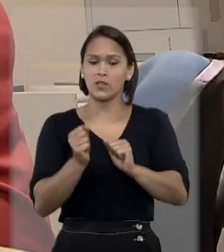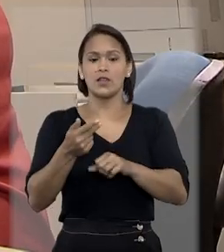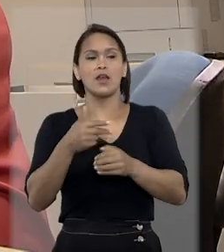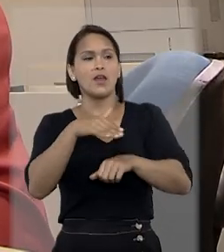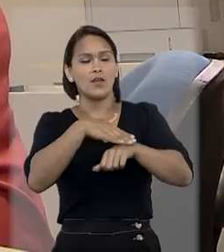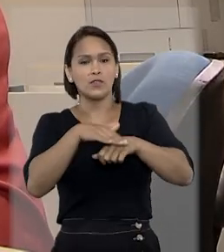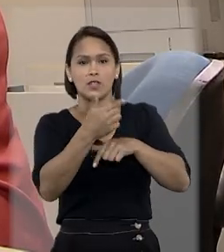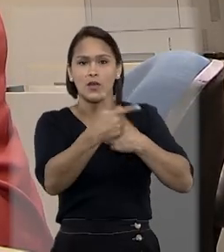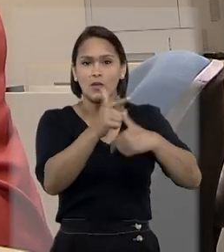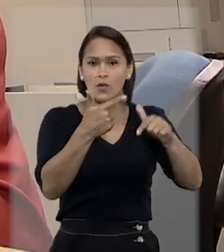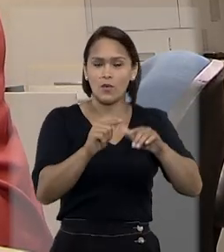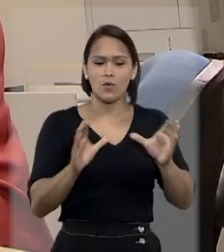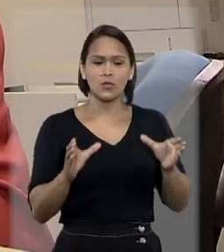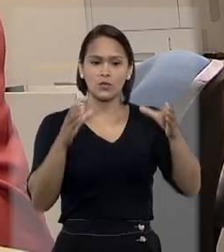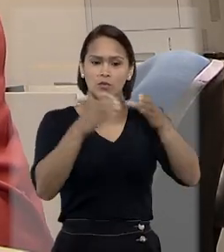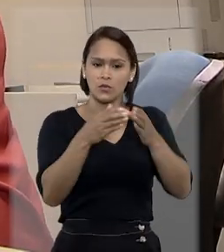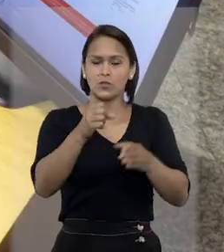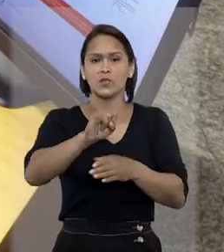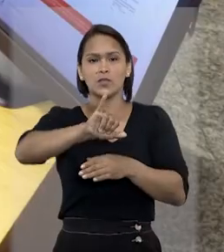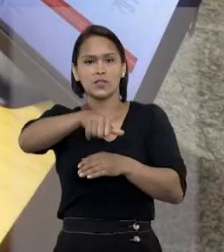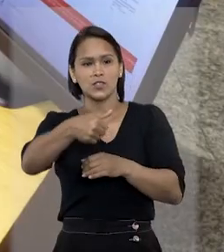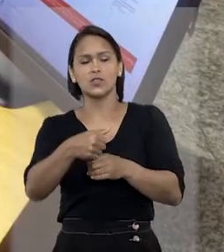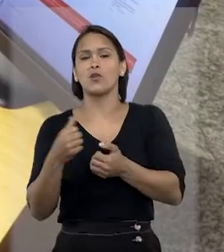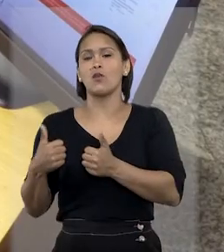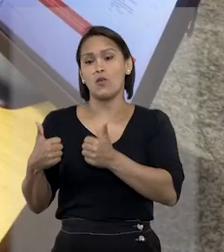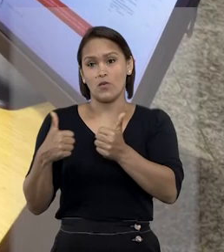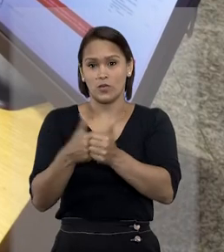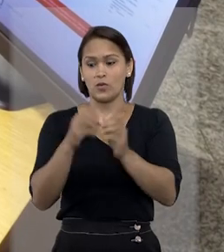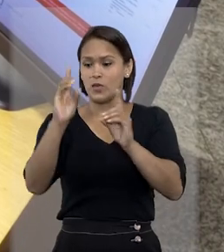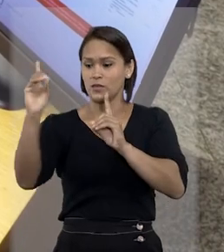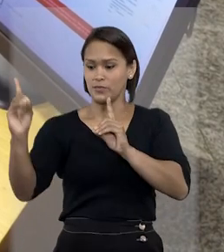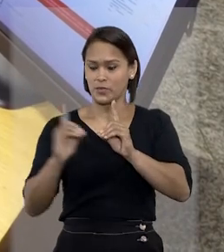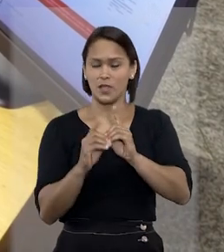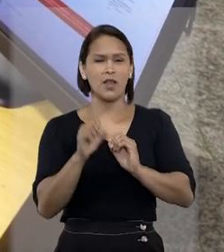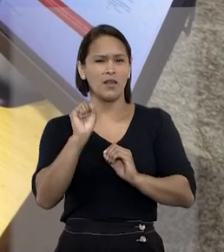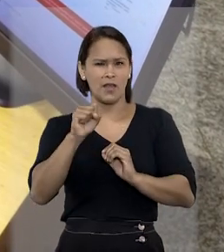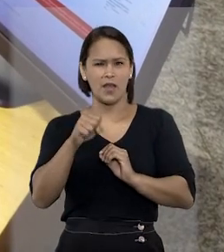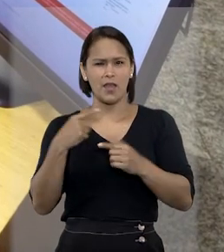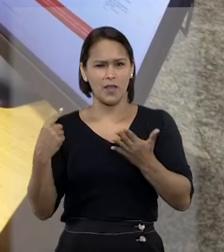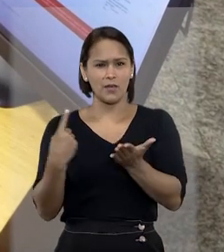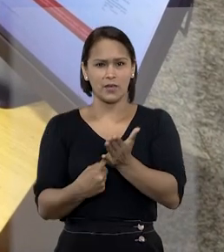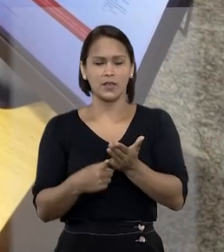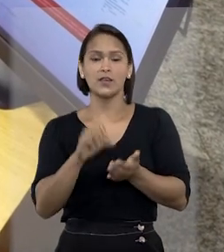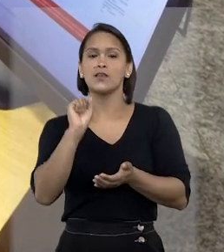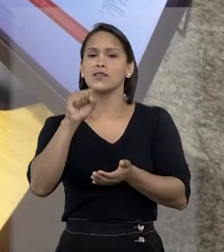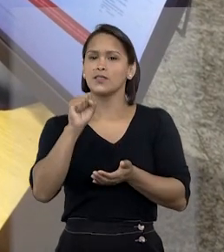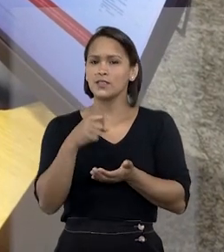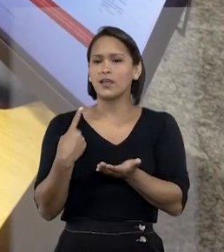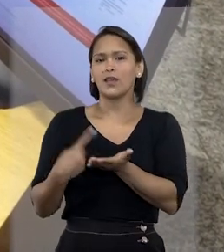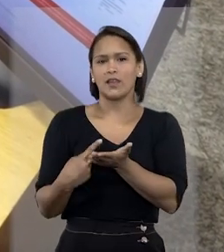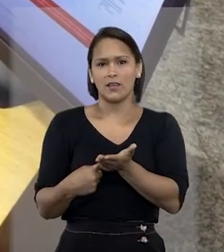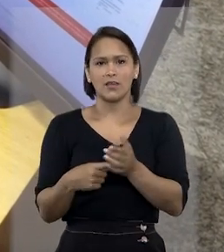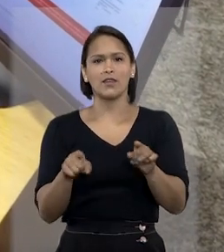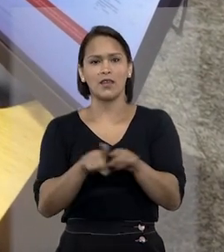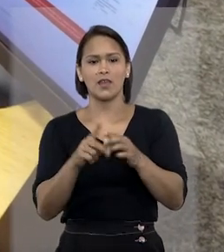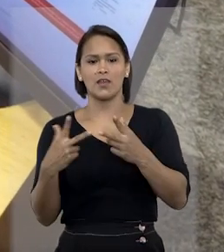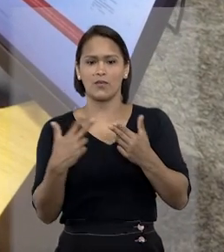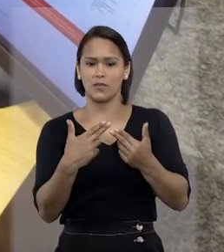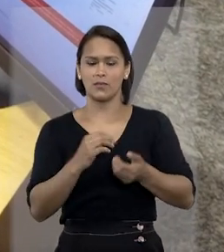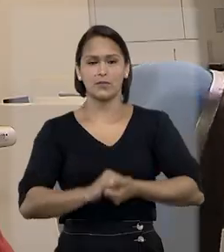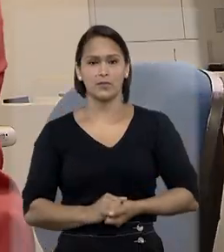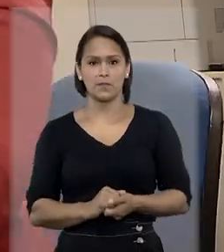conversar com outras áreas do STJ durante o seu atendimento. Não é mesmo, Edson? É isso mesmo, Samanta.